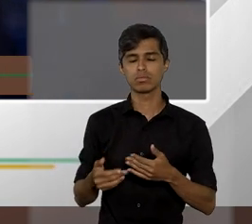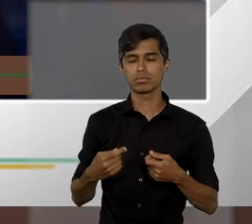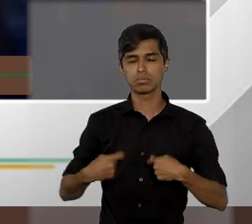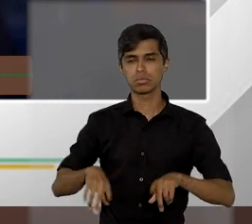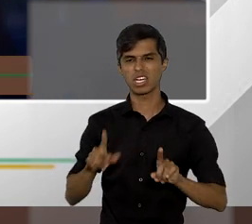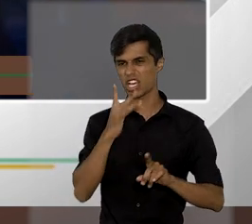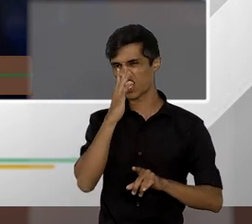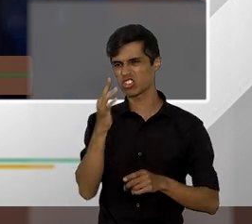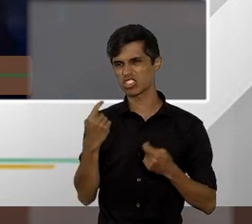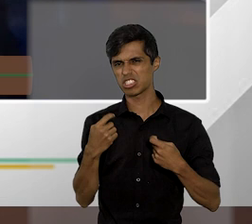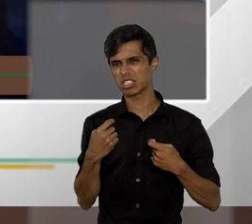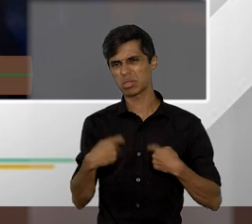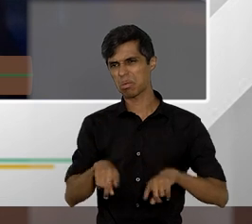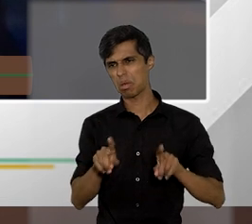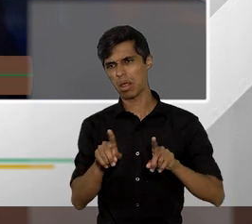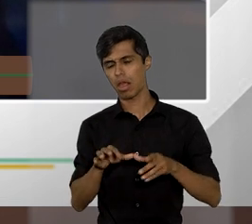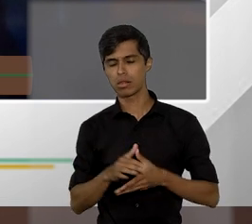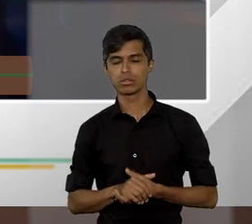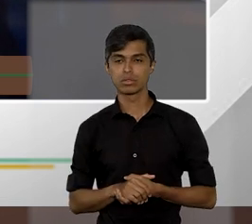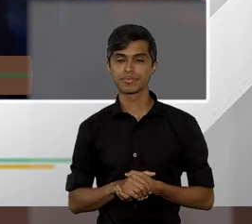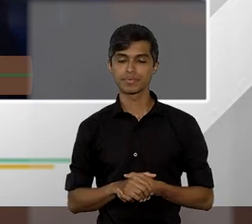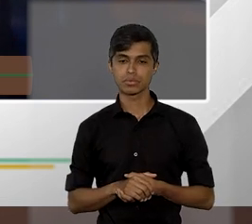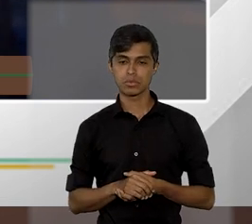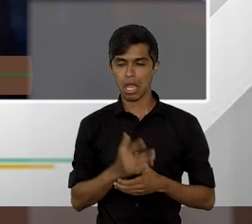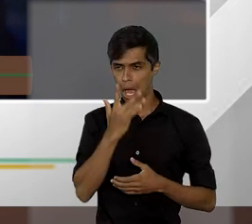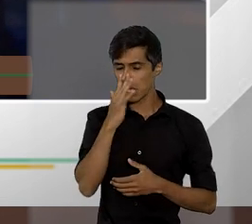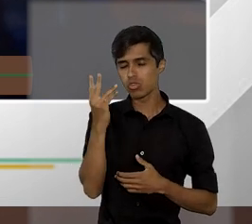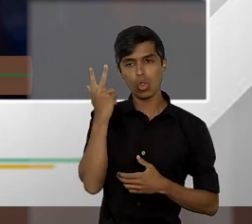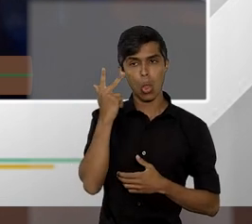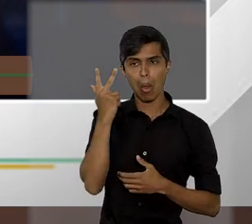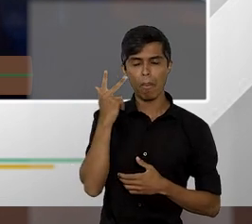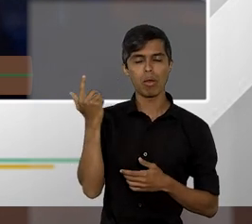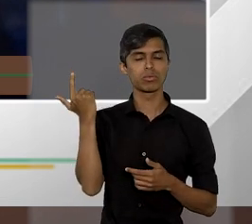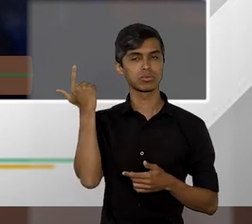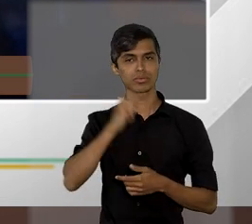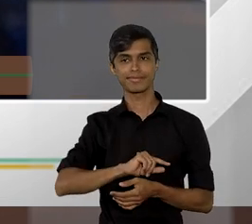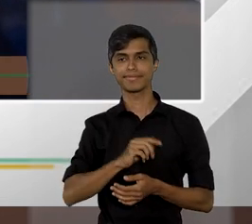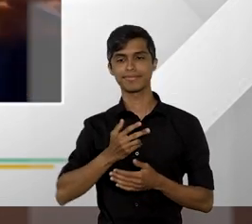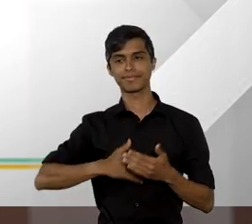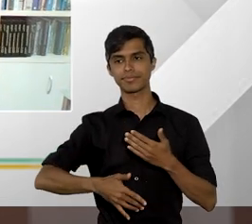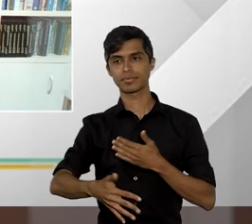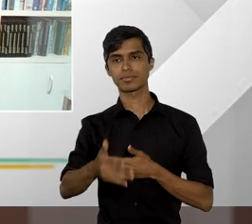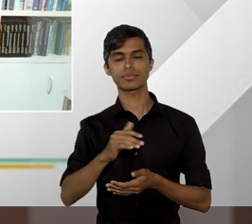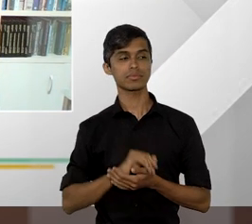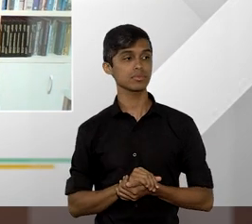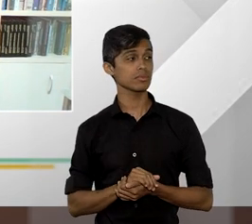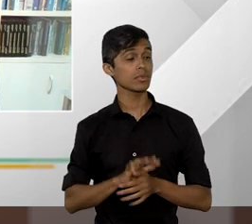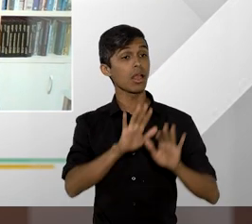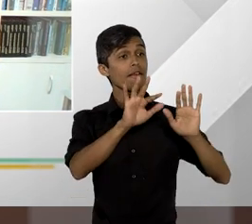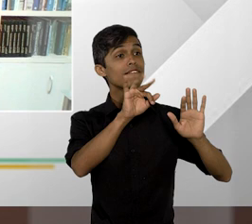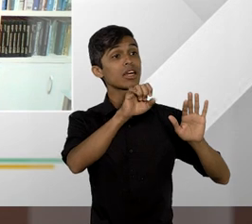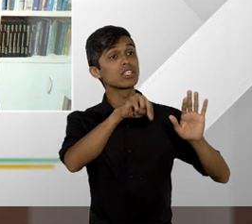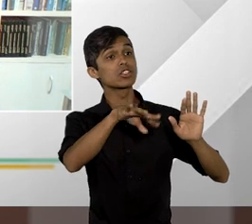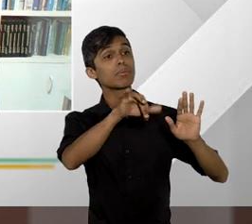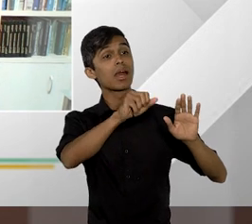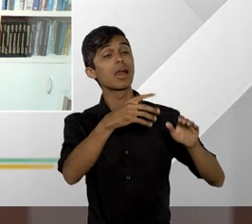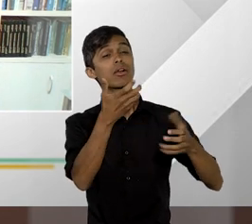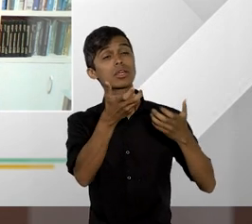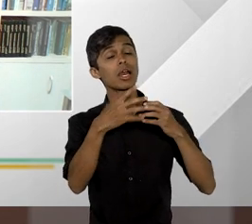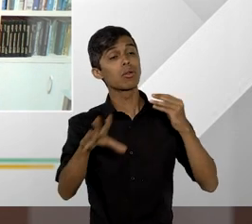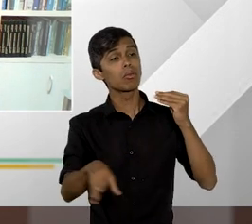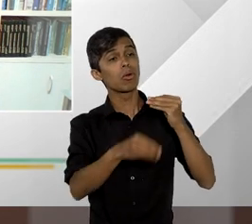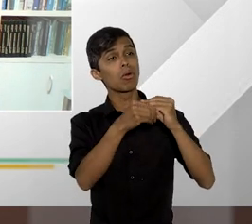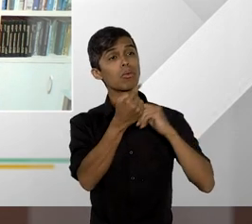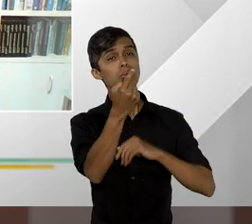parece que não me parece que é relativamente tranquilo quanto a isso Fátima me permita colocar um tema